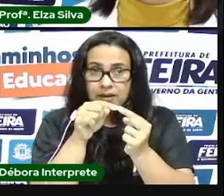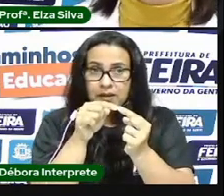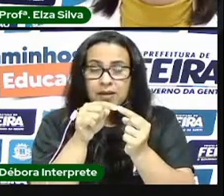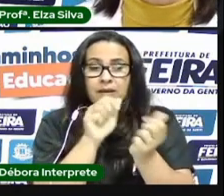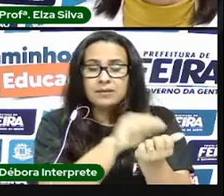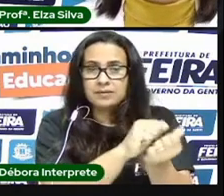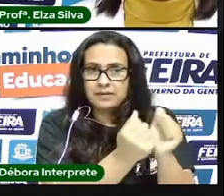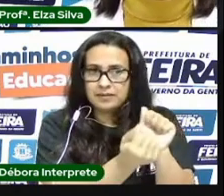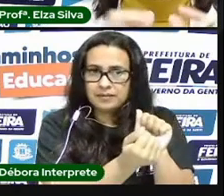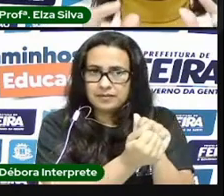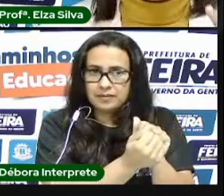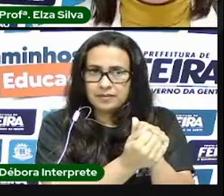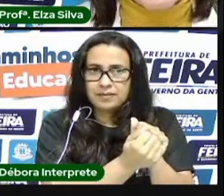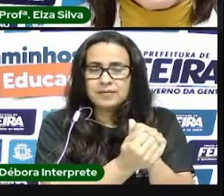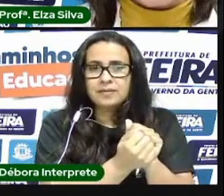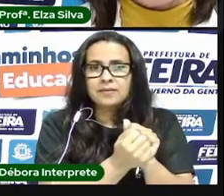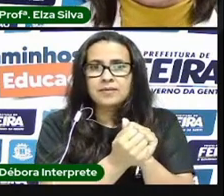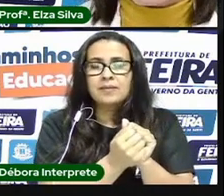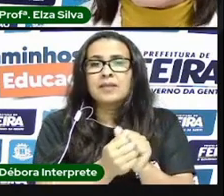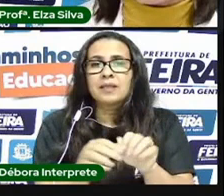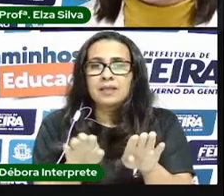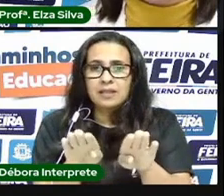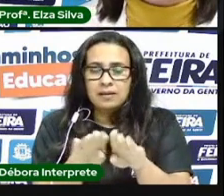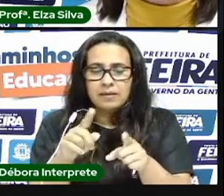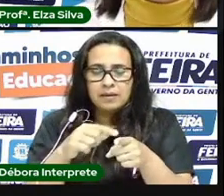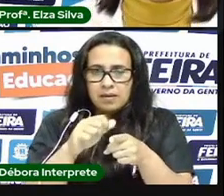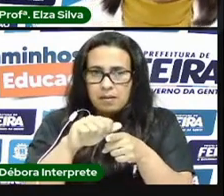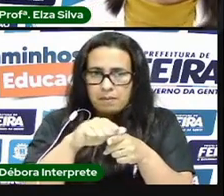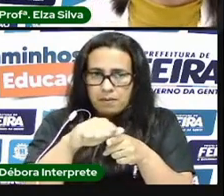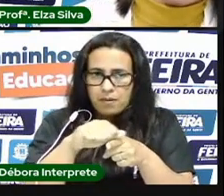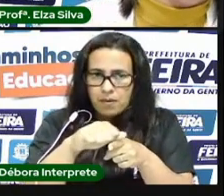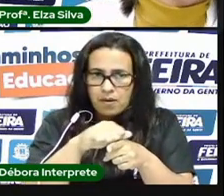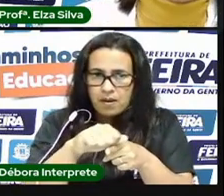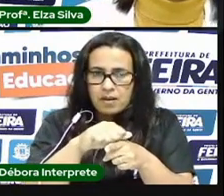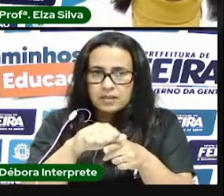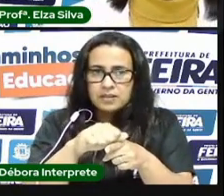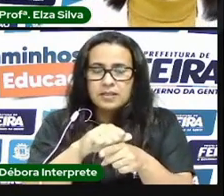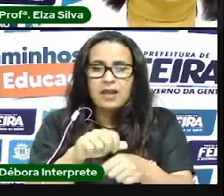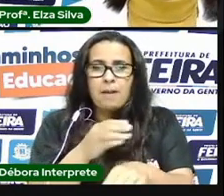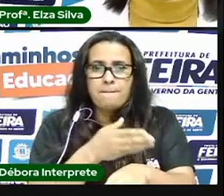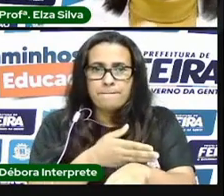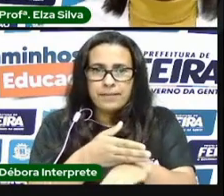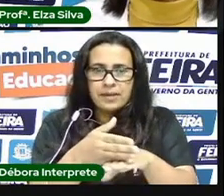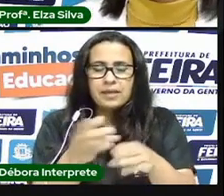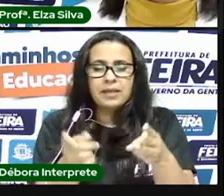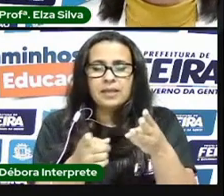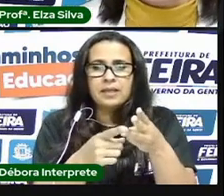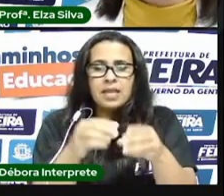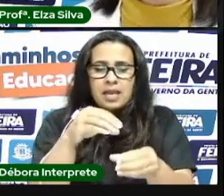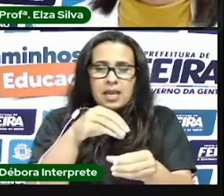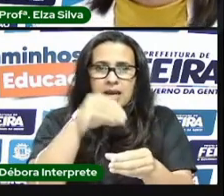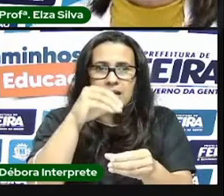utilizar com uma borracha branca e com algodão e ele vai